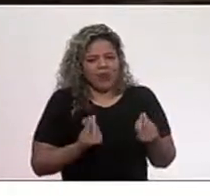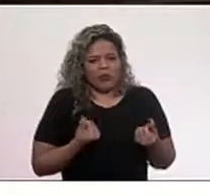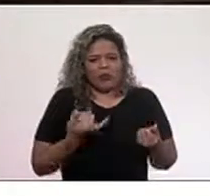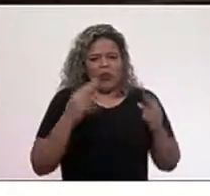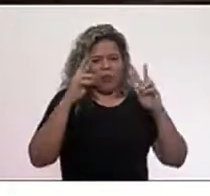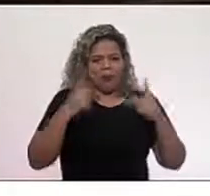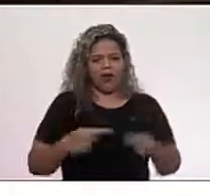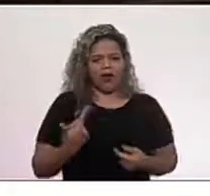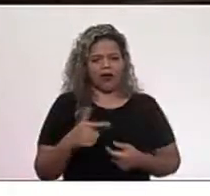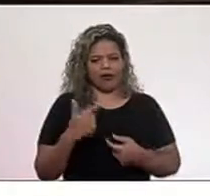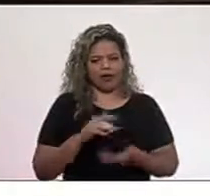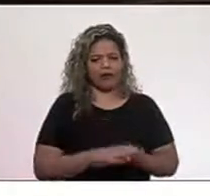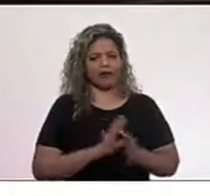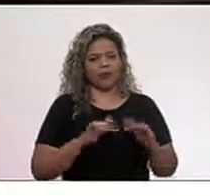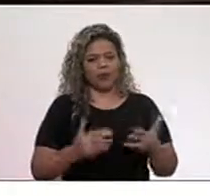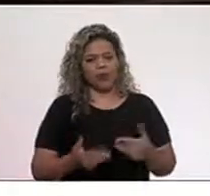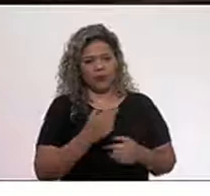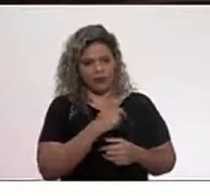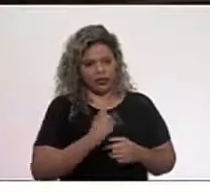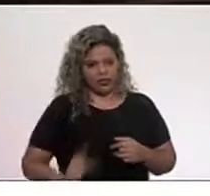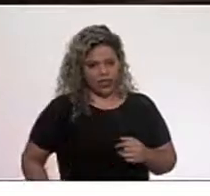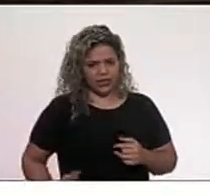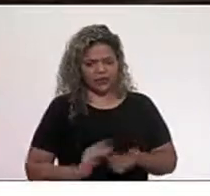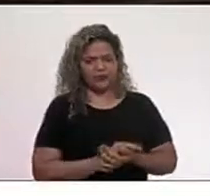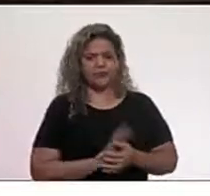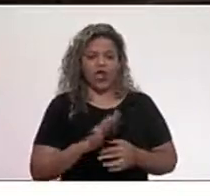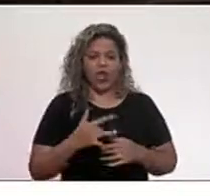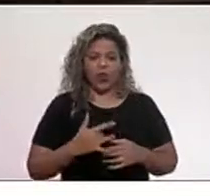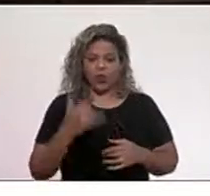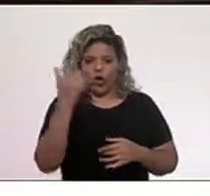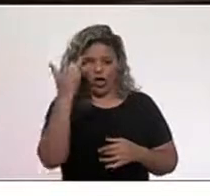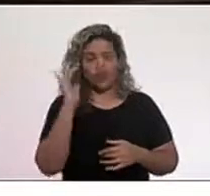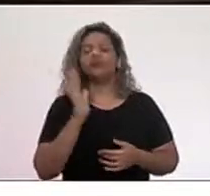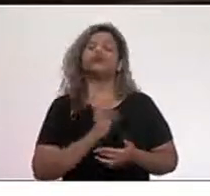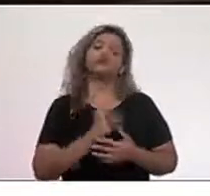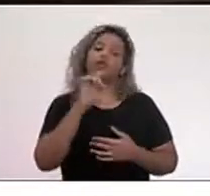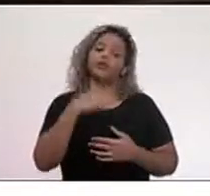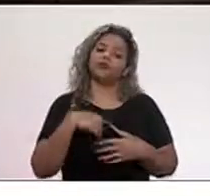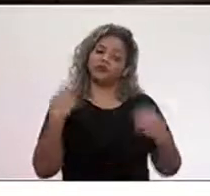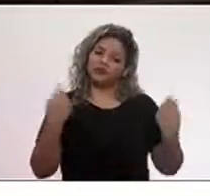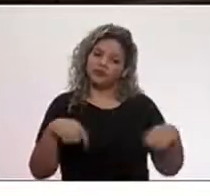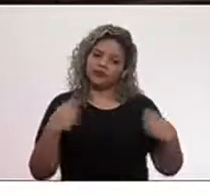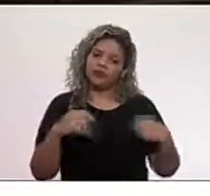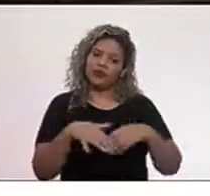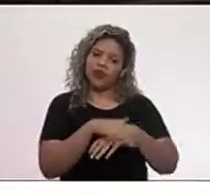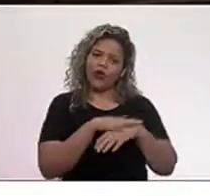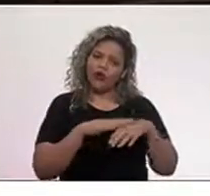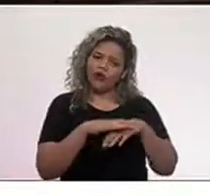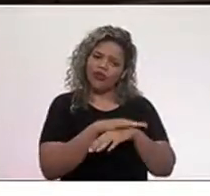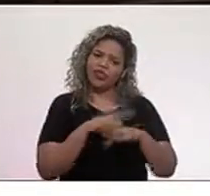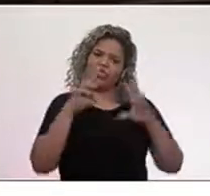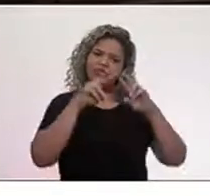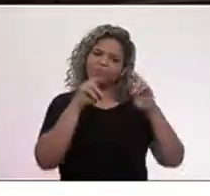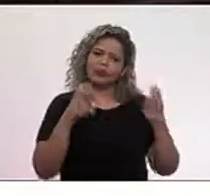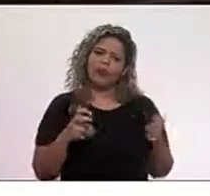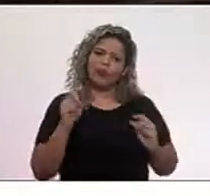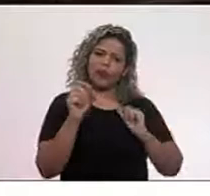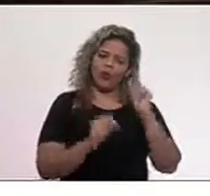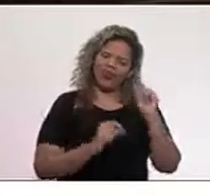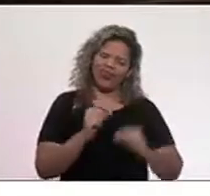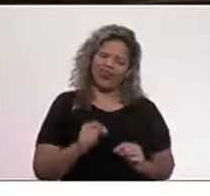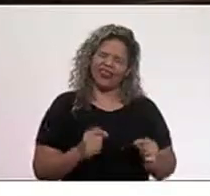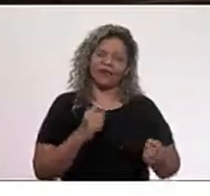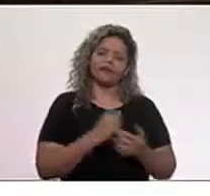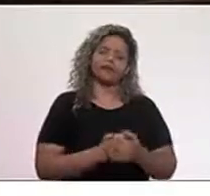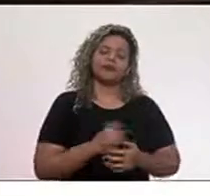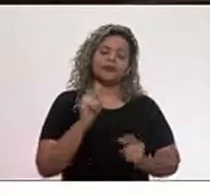tão desumana como essa. Então, senhor presidente, eu acho que a gente precisa conversar sobre o que é a política pública